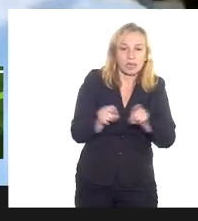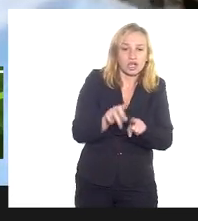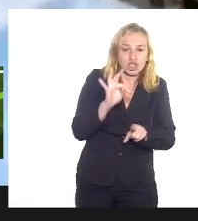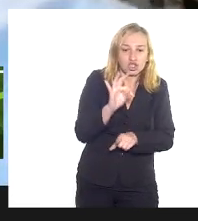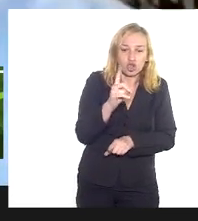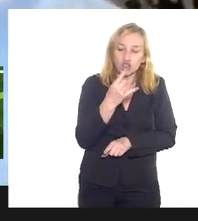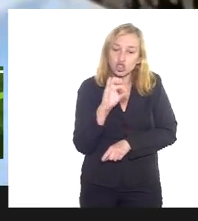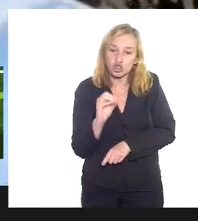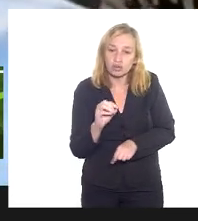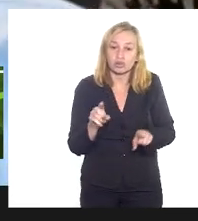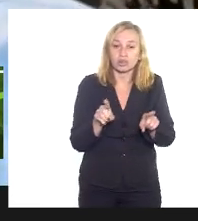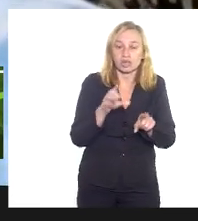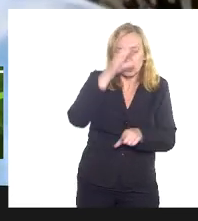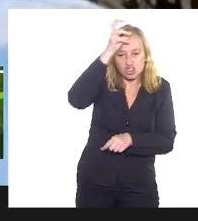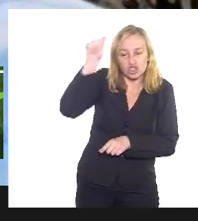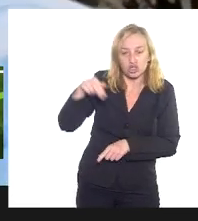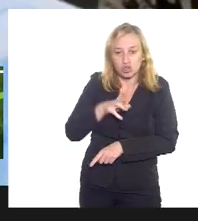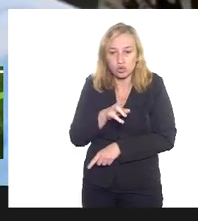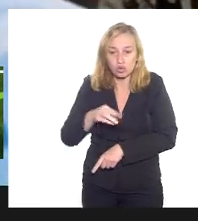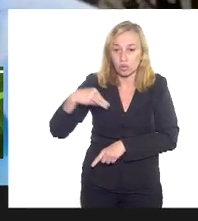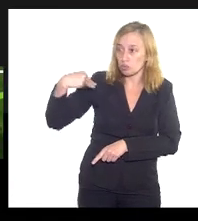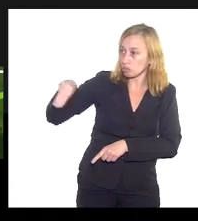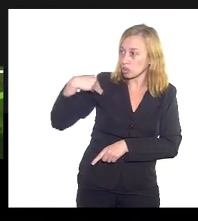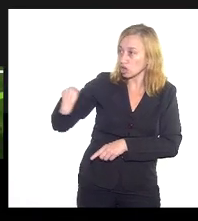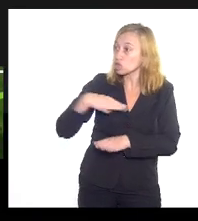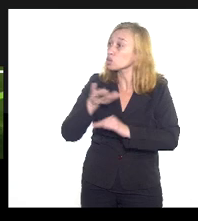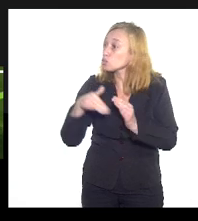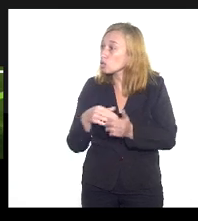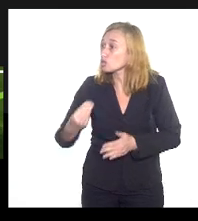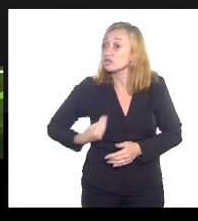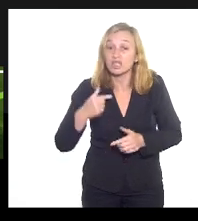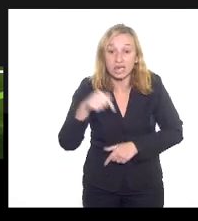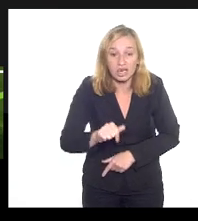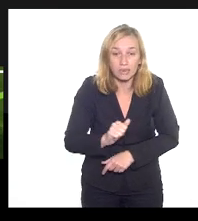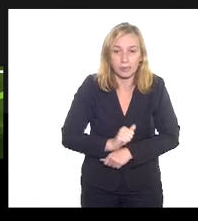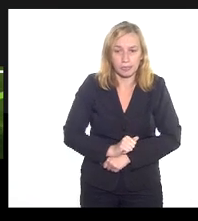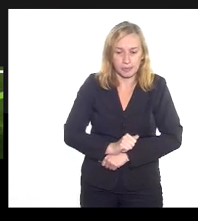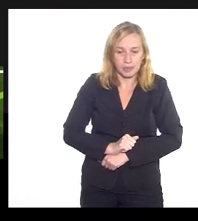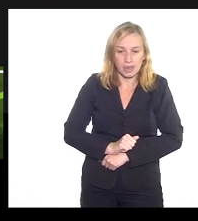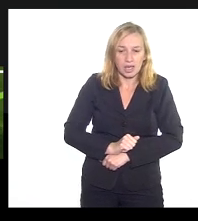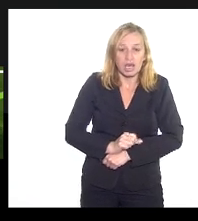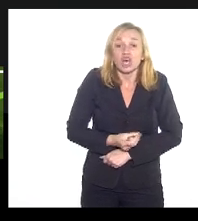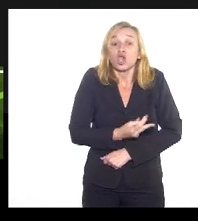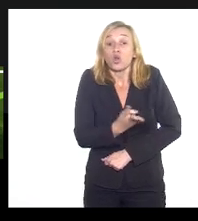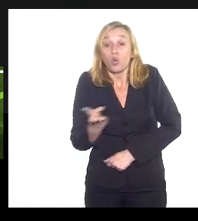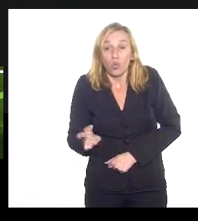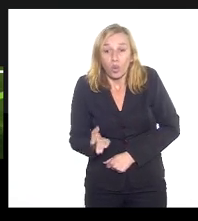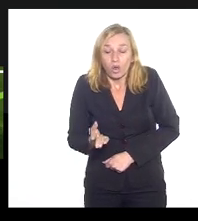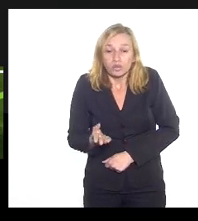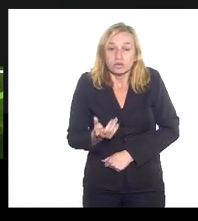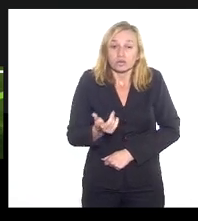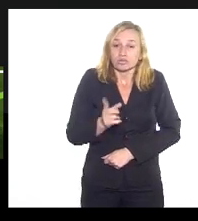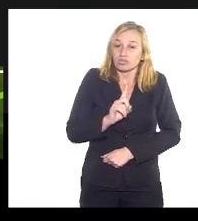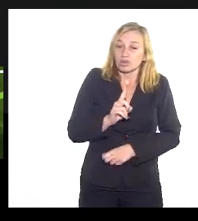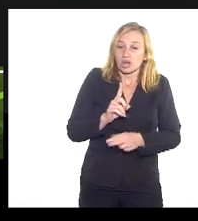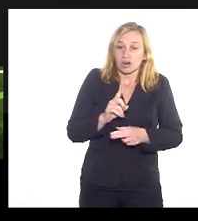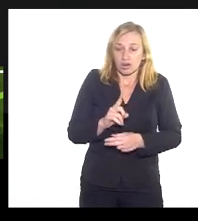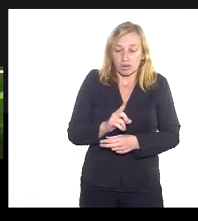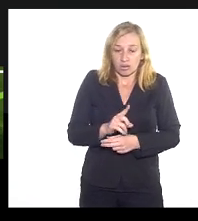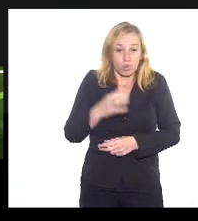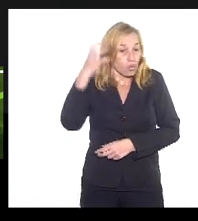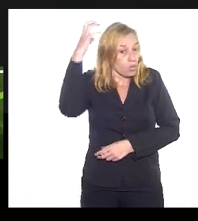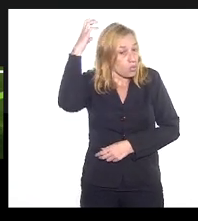e Tia Ju e o Mink, que aqui, todo mundo, olha aqui, enquanto não se responsabilizar